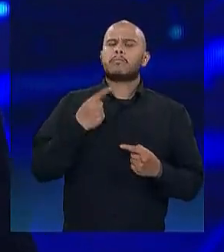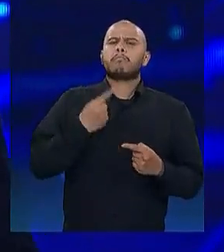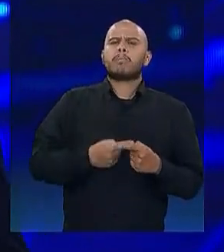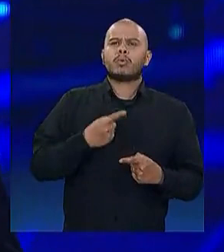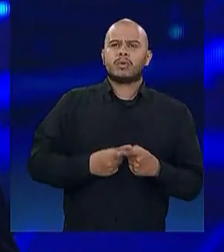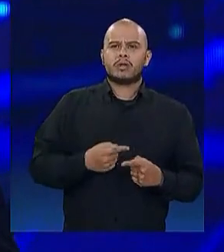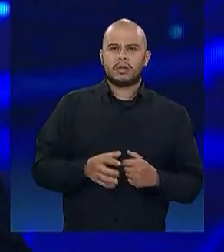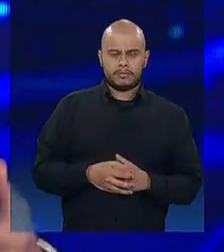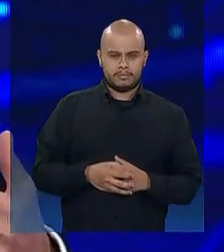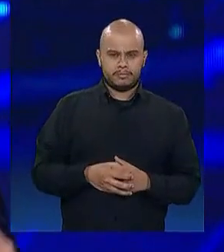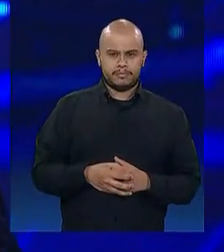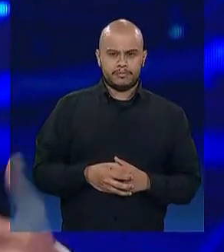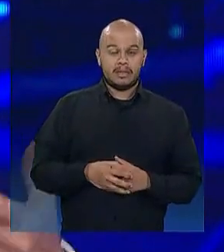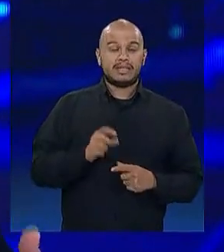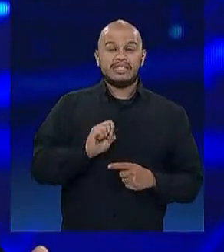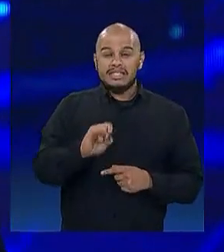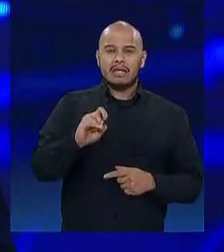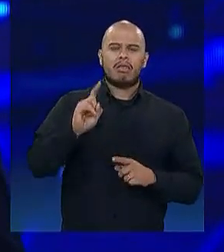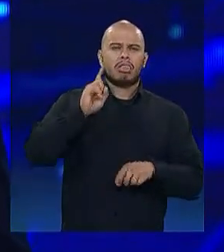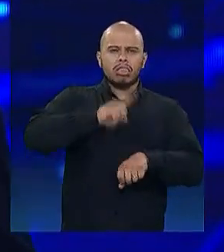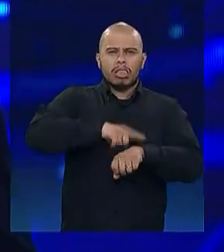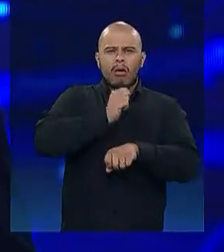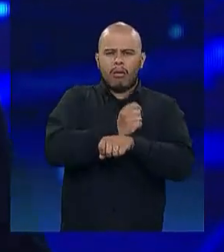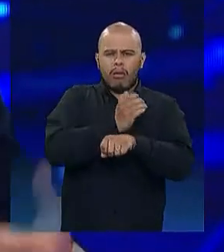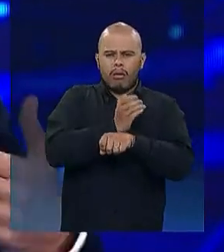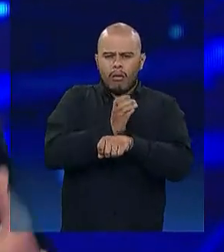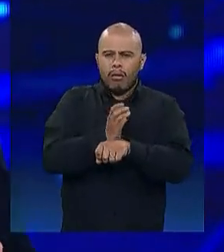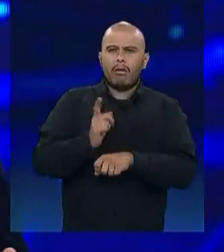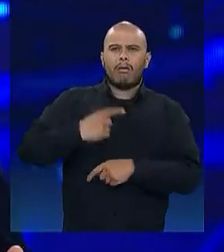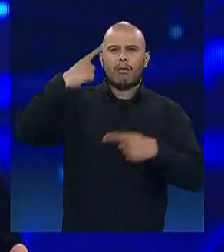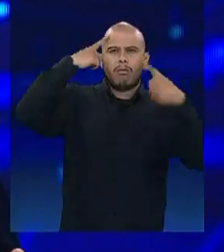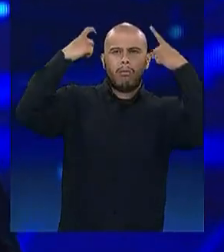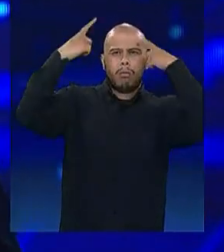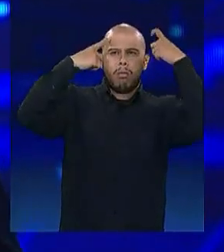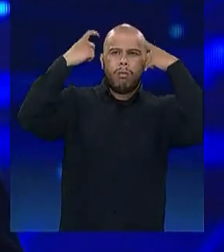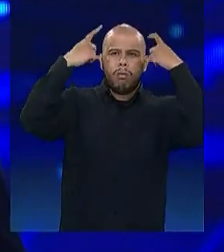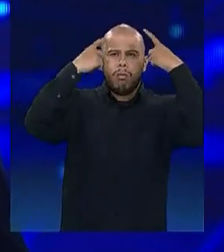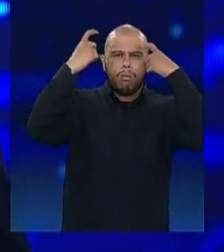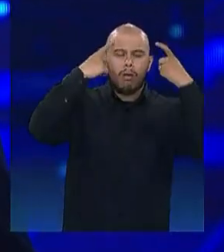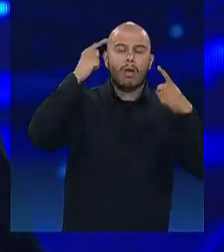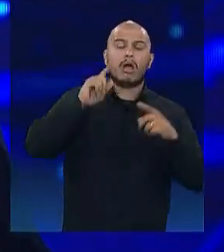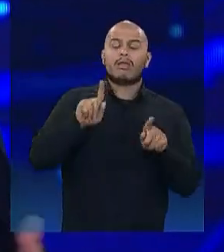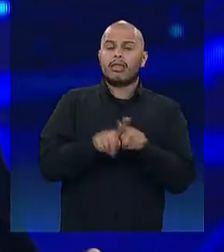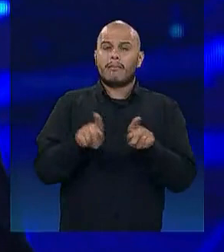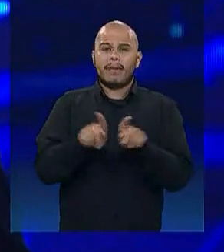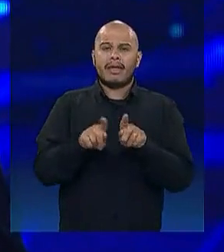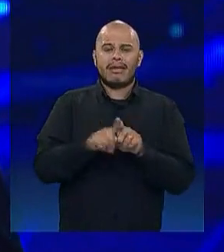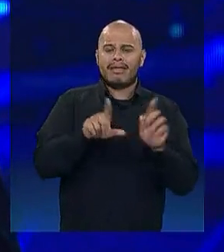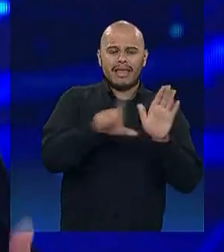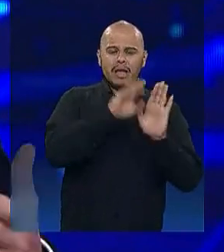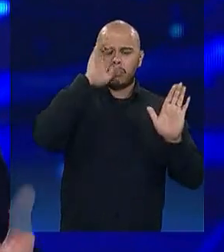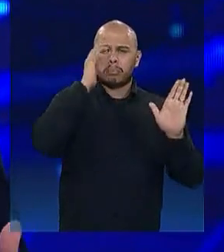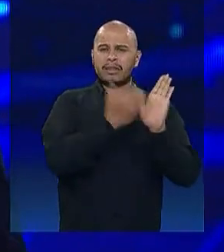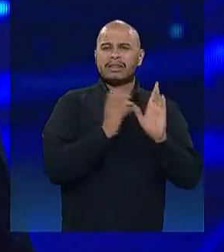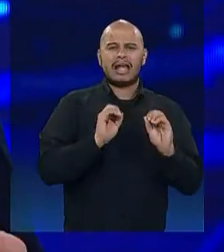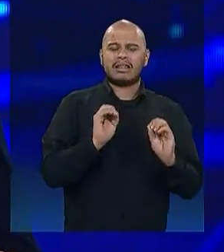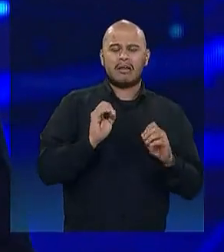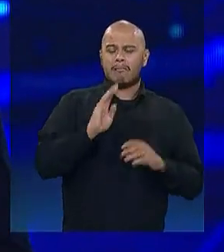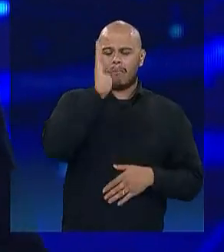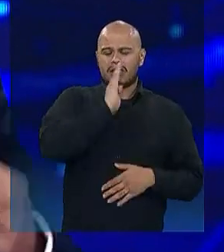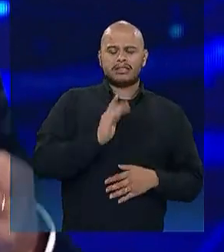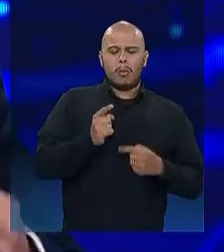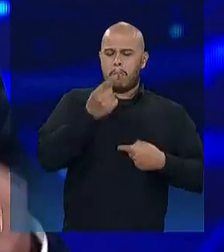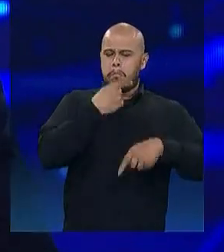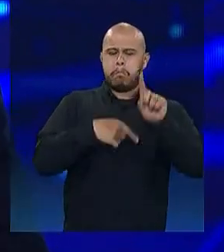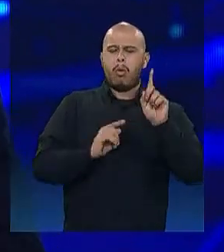ficarmos toda hora inventando política pública nova e não fazendo cumprir a lei, o Brasil não evolui. Nós precisamos ter um